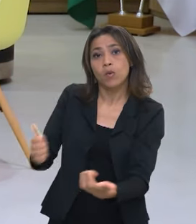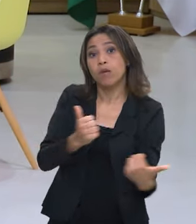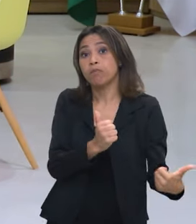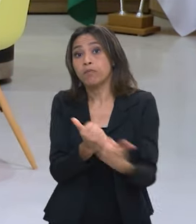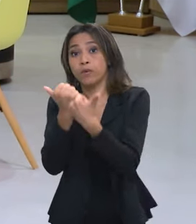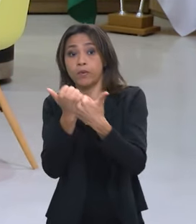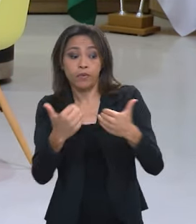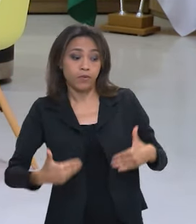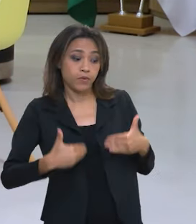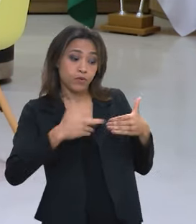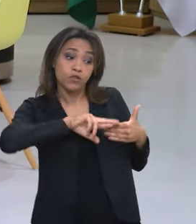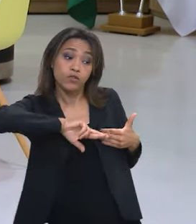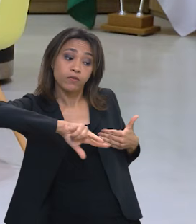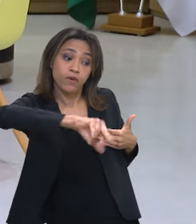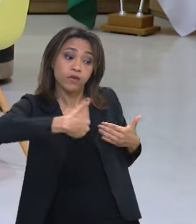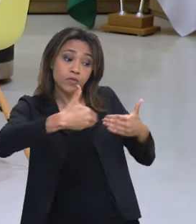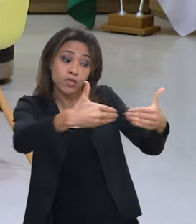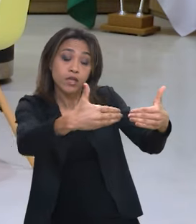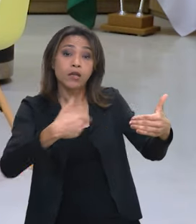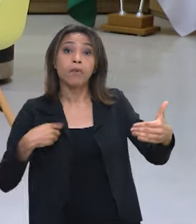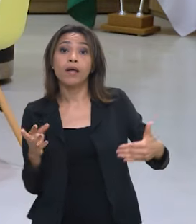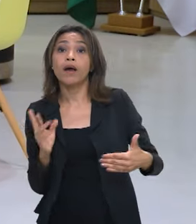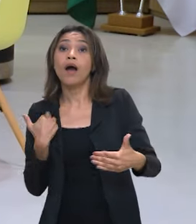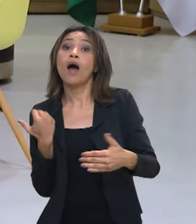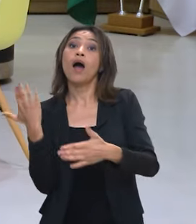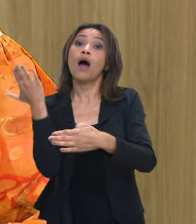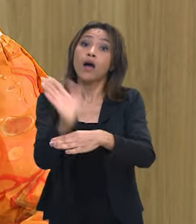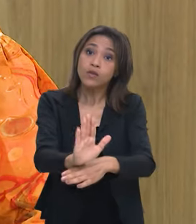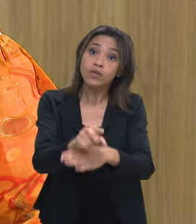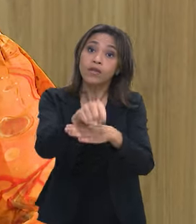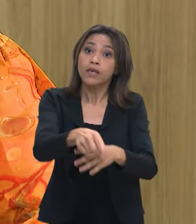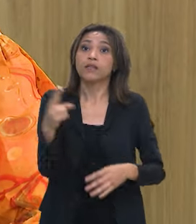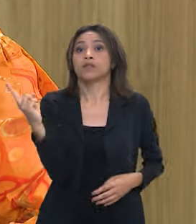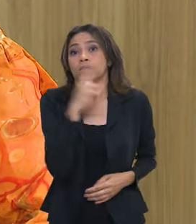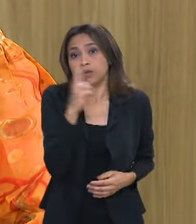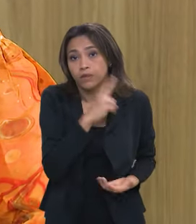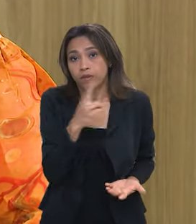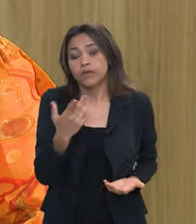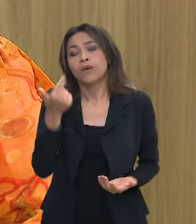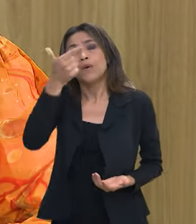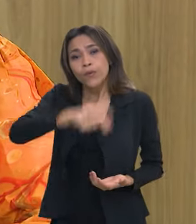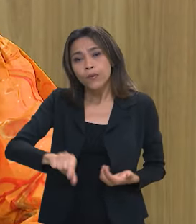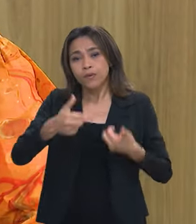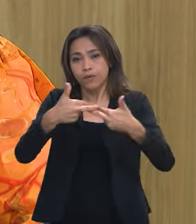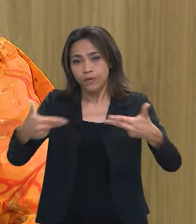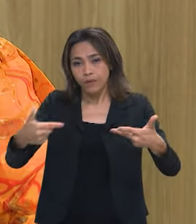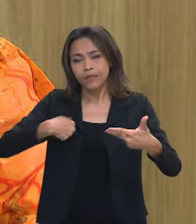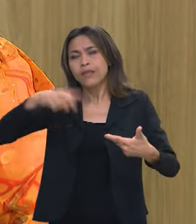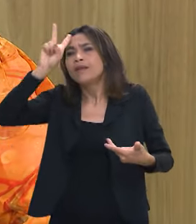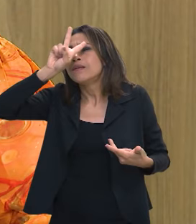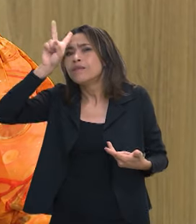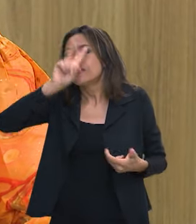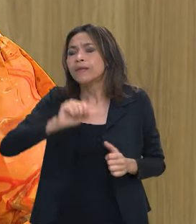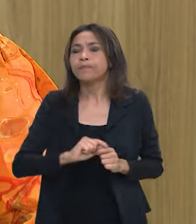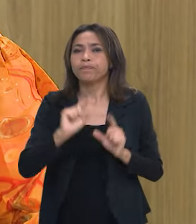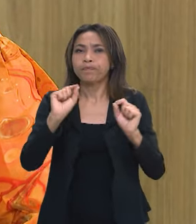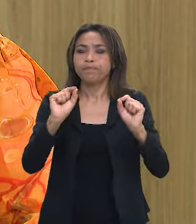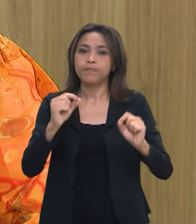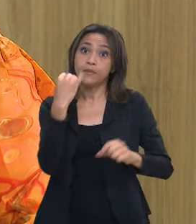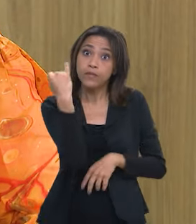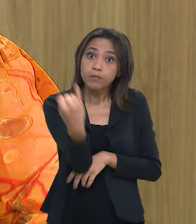aos outros ministérios para responder essas emergências querem lembrar também Carol a importância